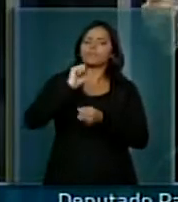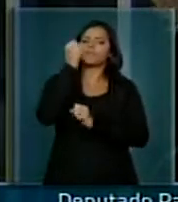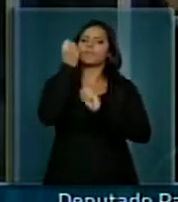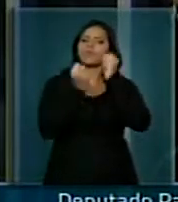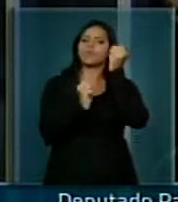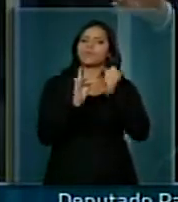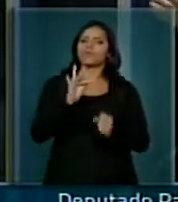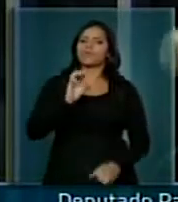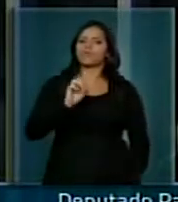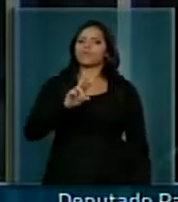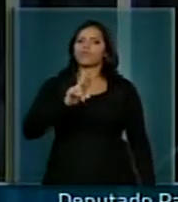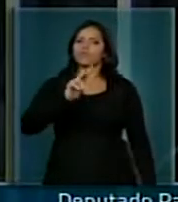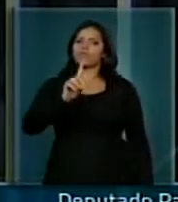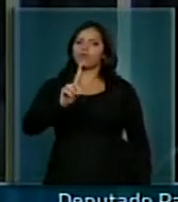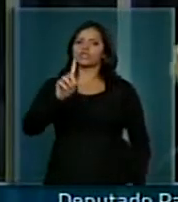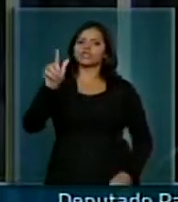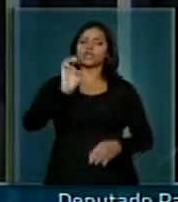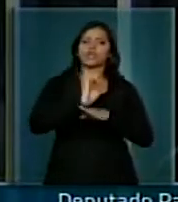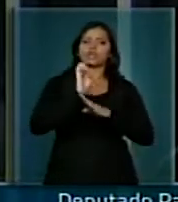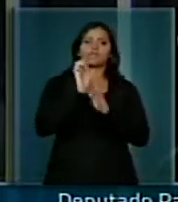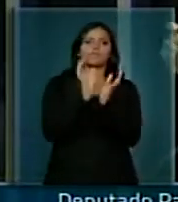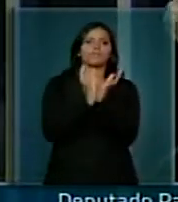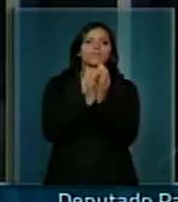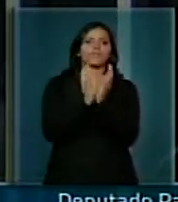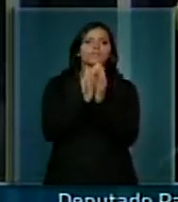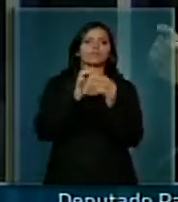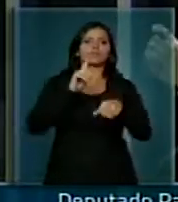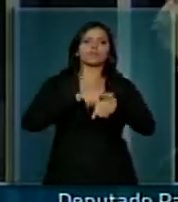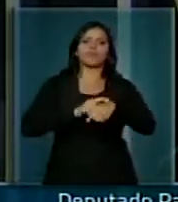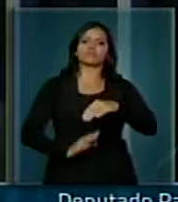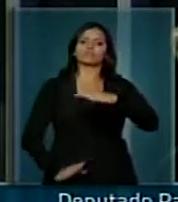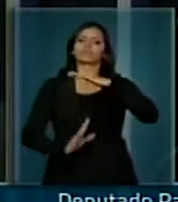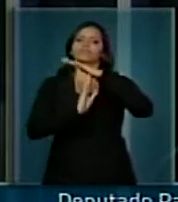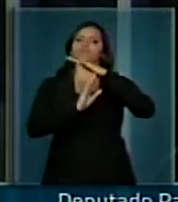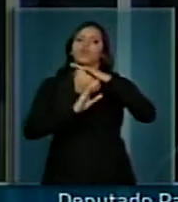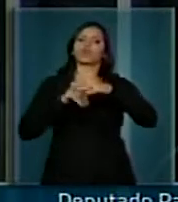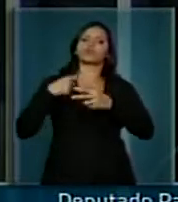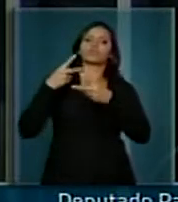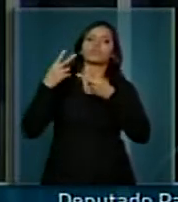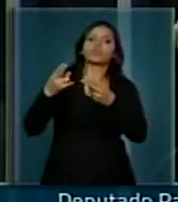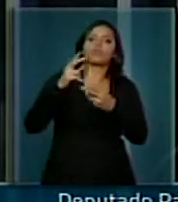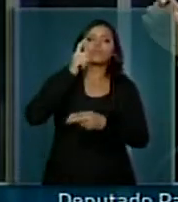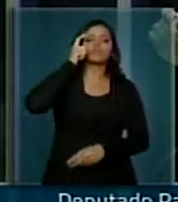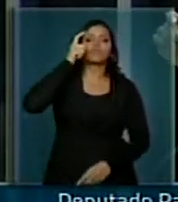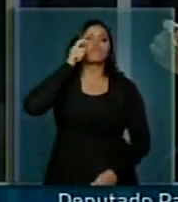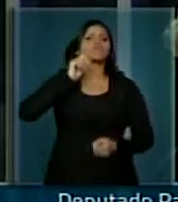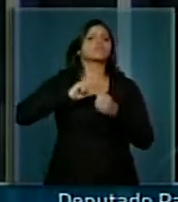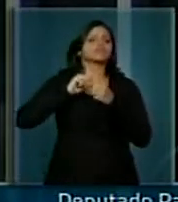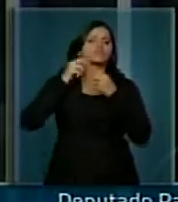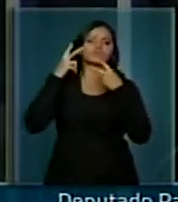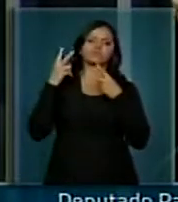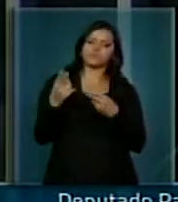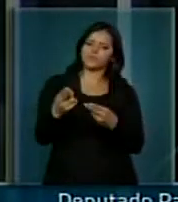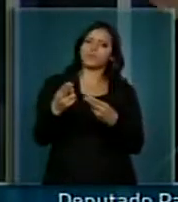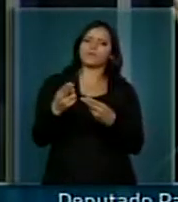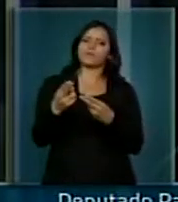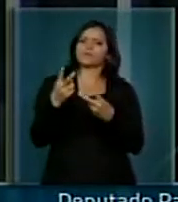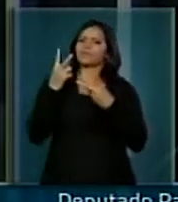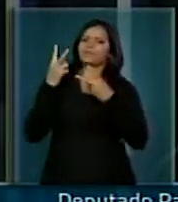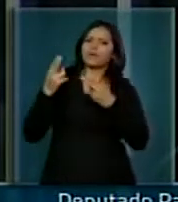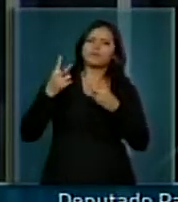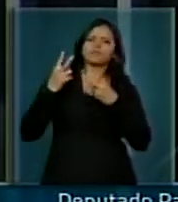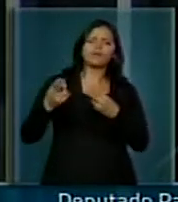Ford em Pernambuco, com um prazo para que outros de igual interesse fizessem o mesmo extremamente